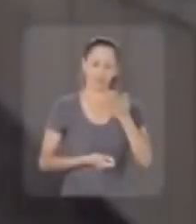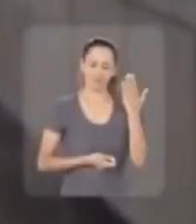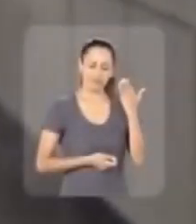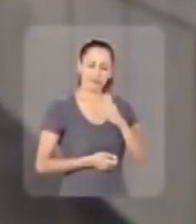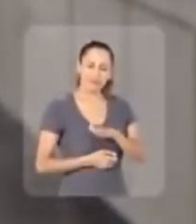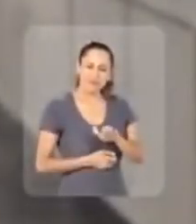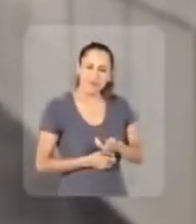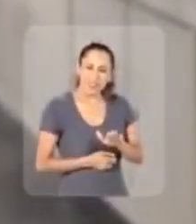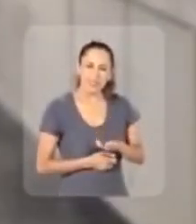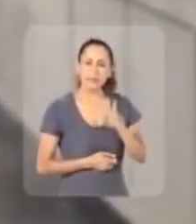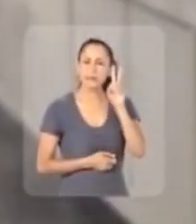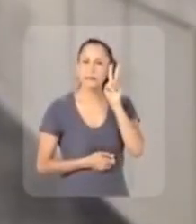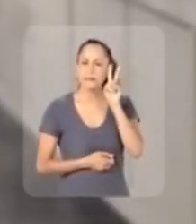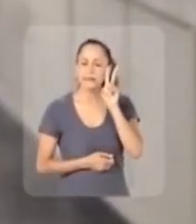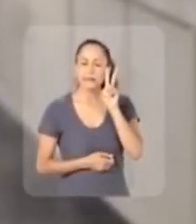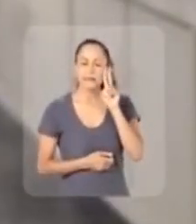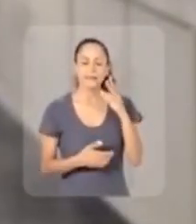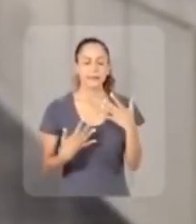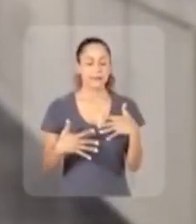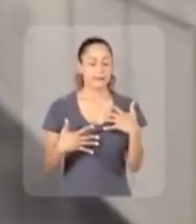A minha infância, sim, que eu lembro é...